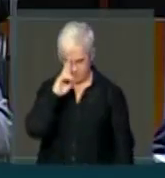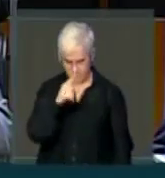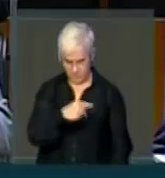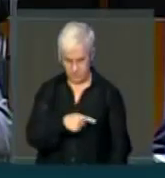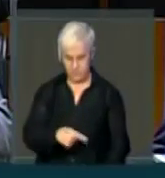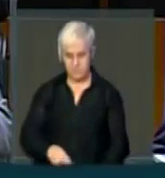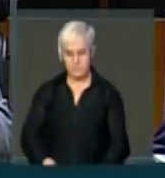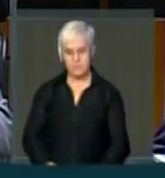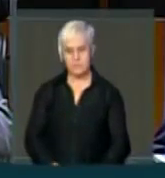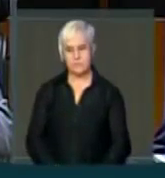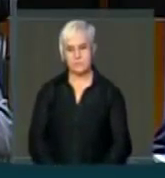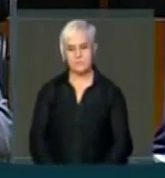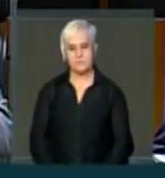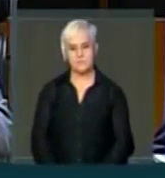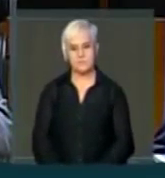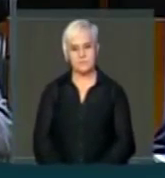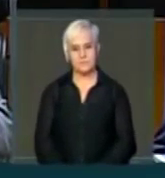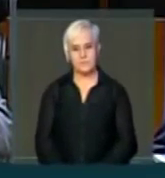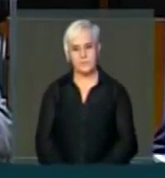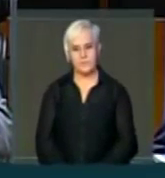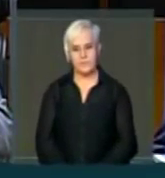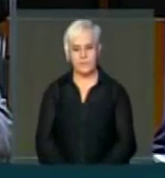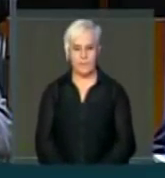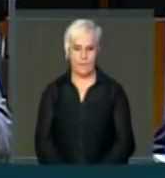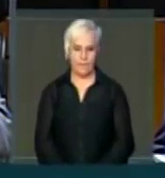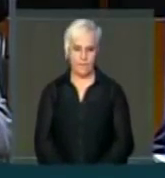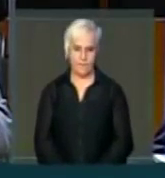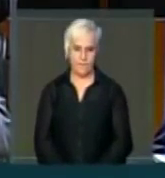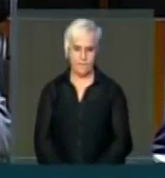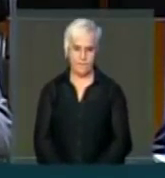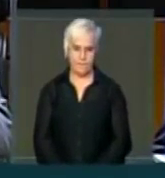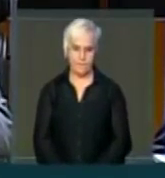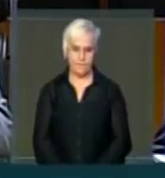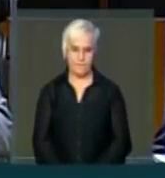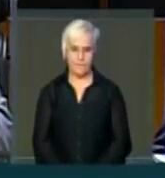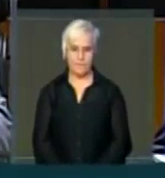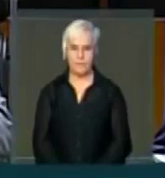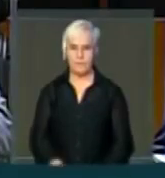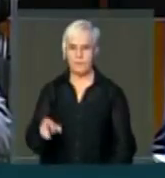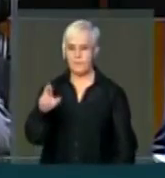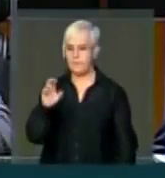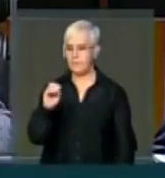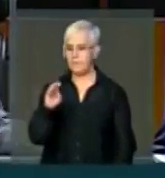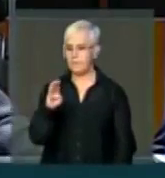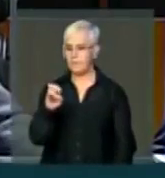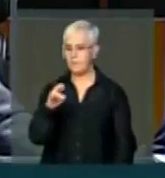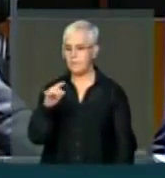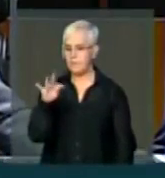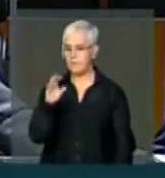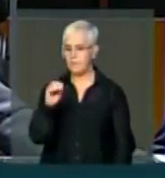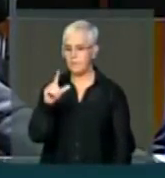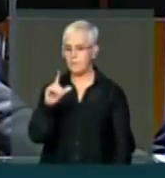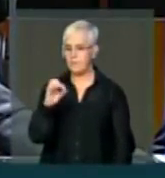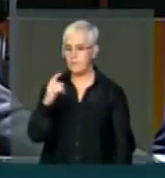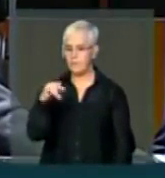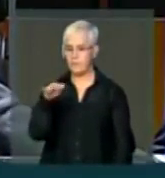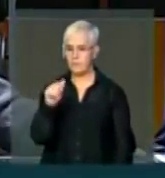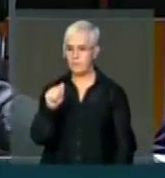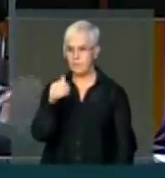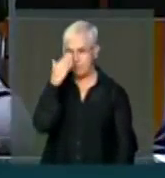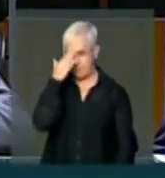Valeu, parabéns e muito sucesso a V. Exª. Foi um prazer conhecê-lo. Deputado Roberto Luceno. Muito obrigado, Sr. Presidente,